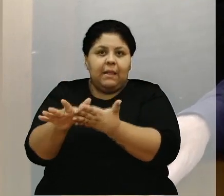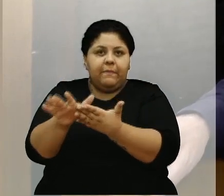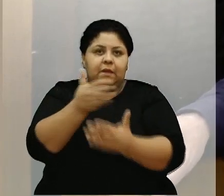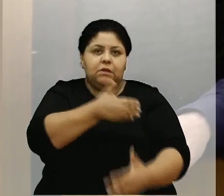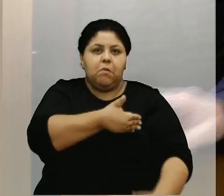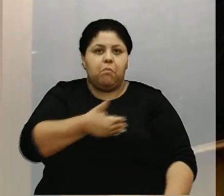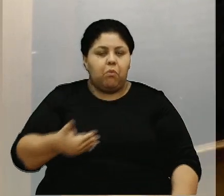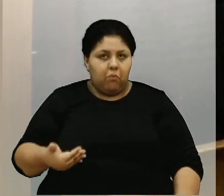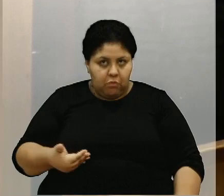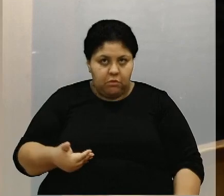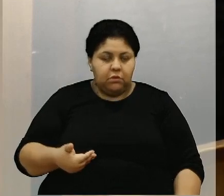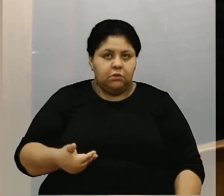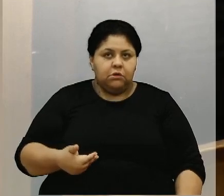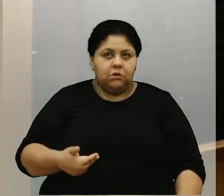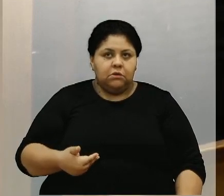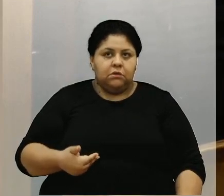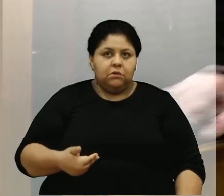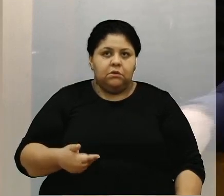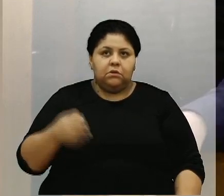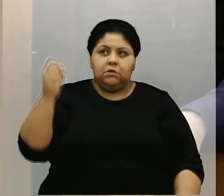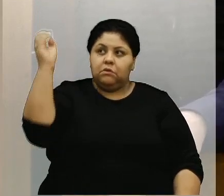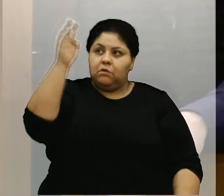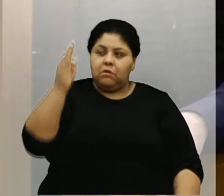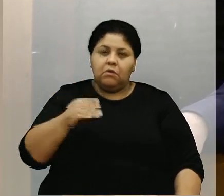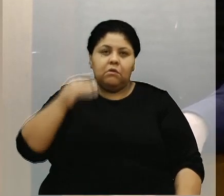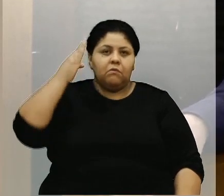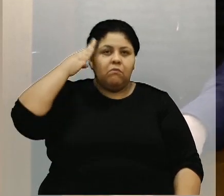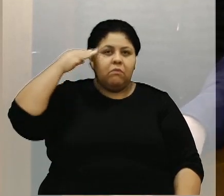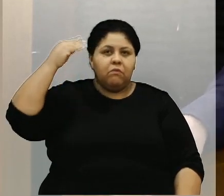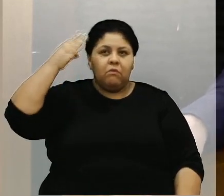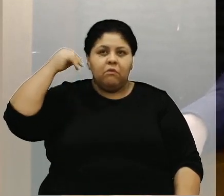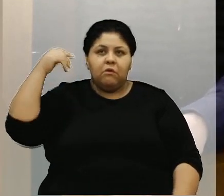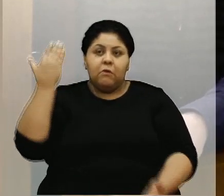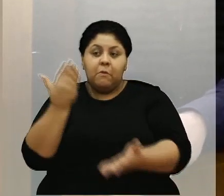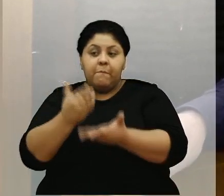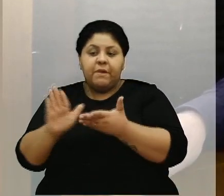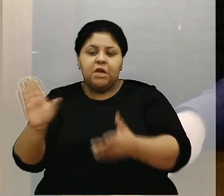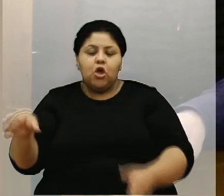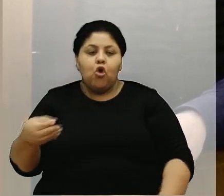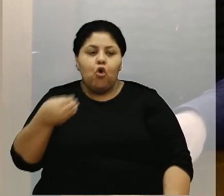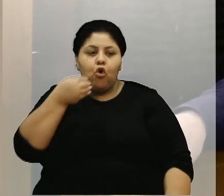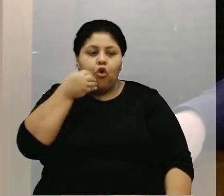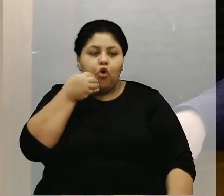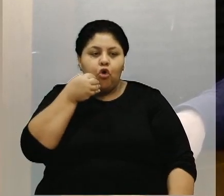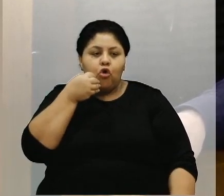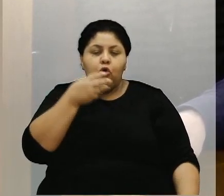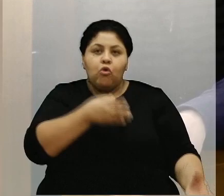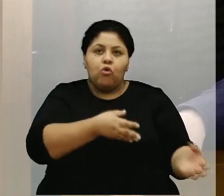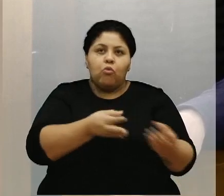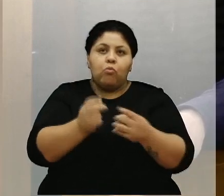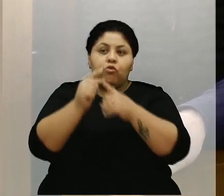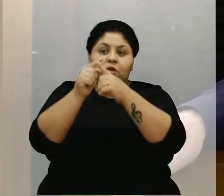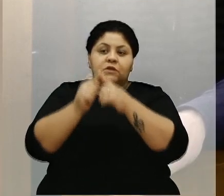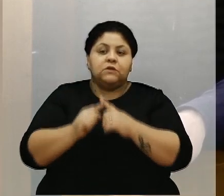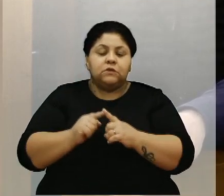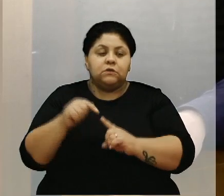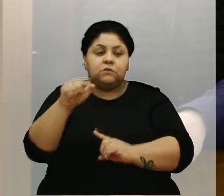o Brasil é famoso por perder oportunidades, e muitas vezes nossos